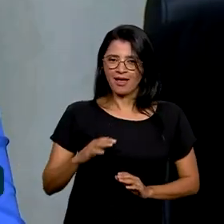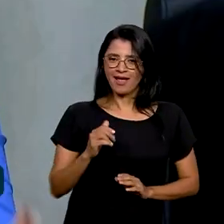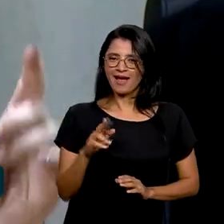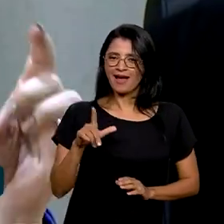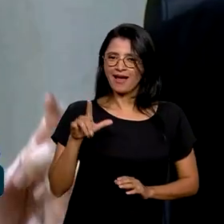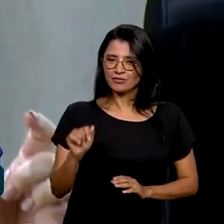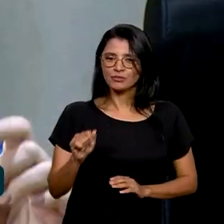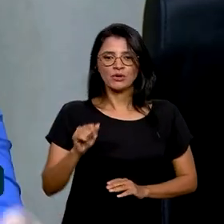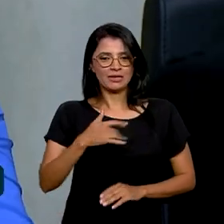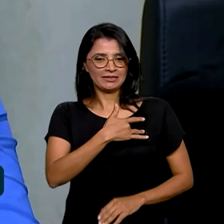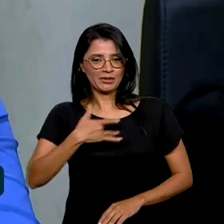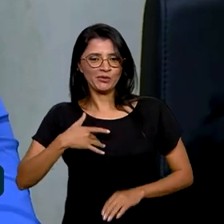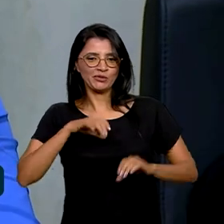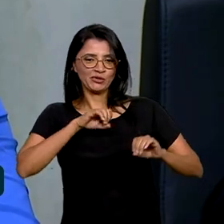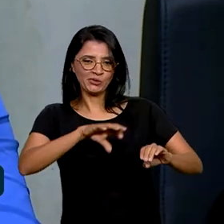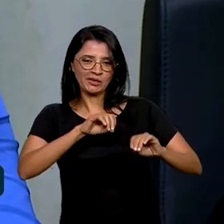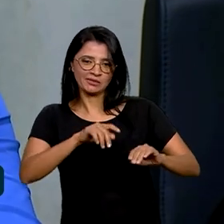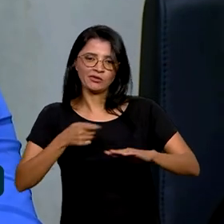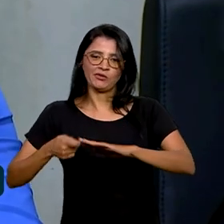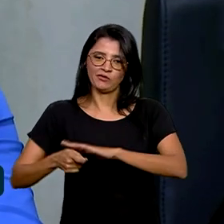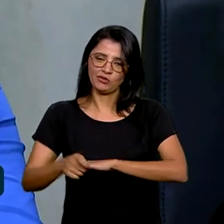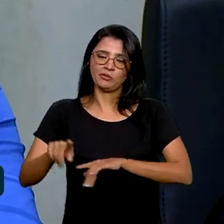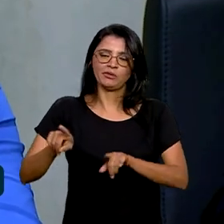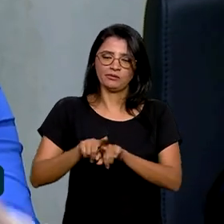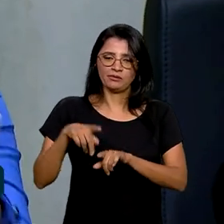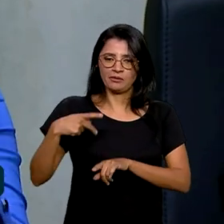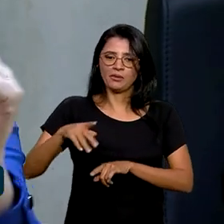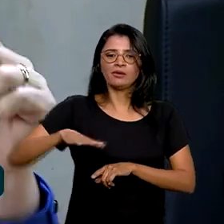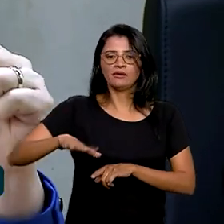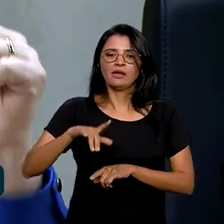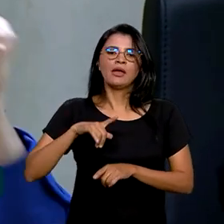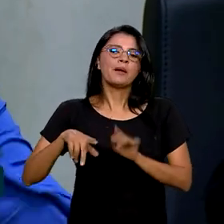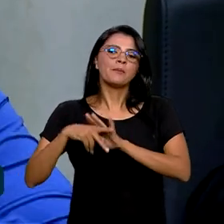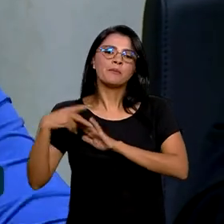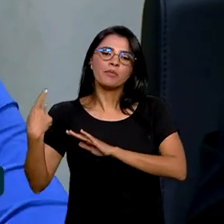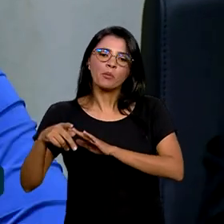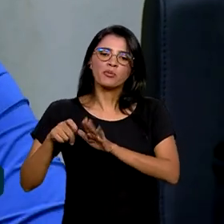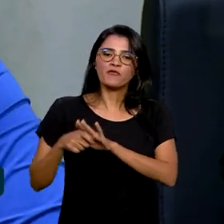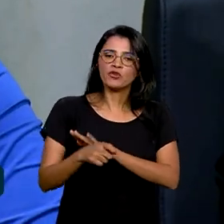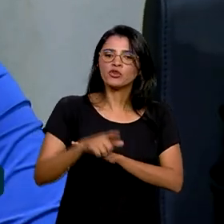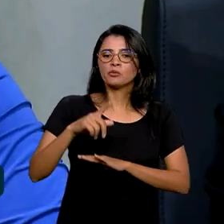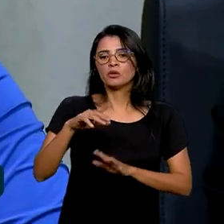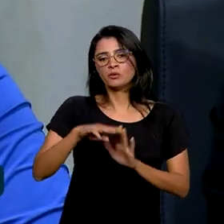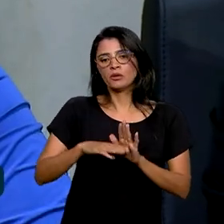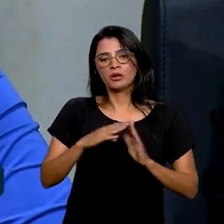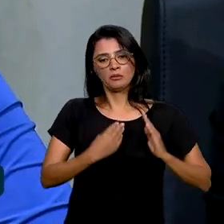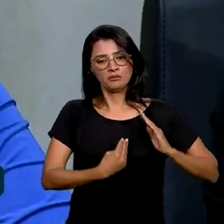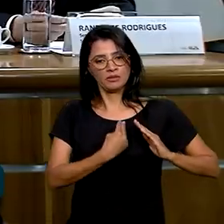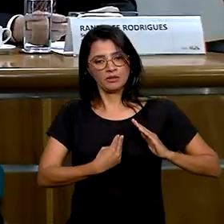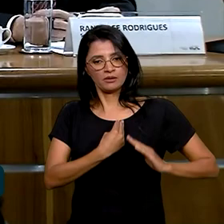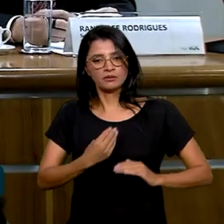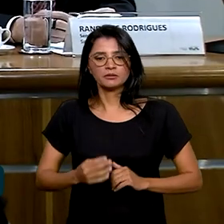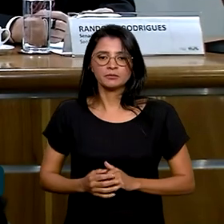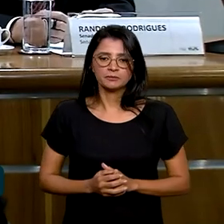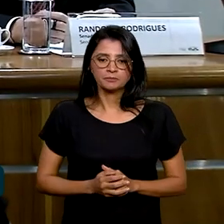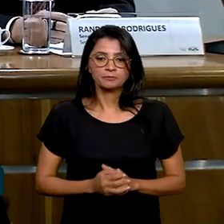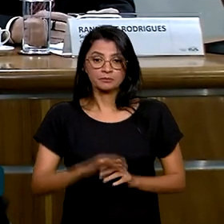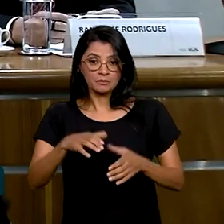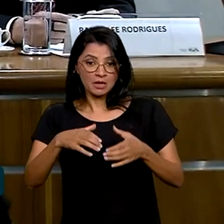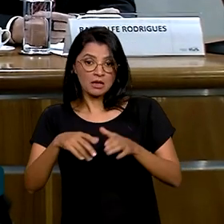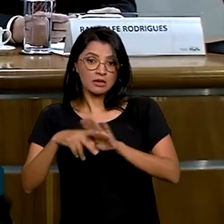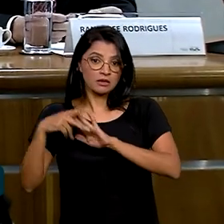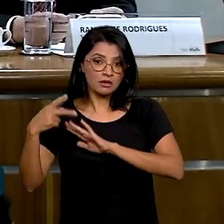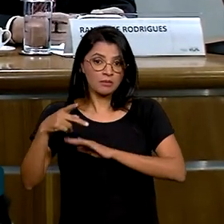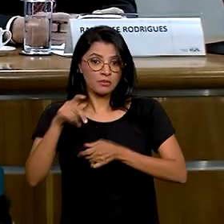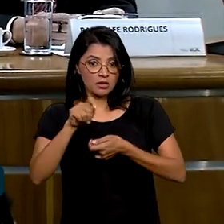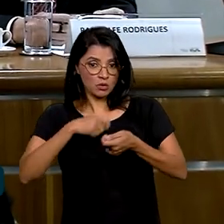saúde, educação e a parte de investimentos, que é a parte relacionada especialmente ao investimento no programa Minha Casa Minha Vida. A equipe econômica